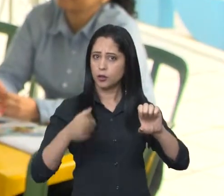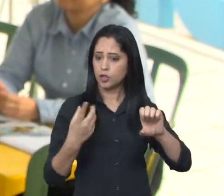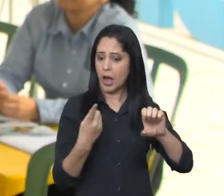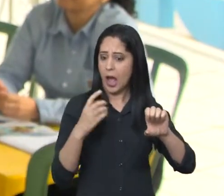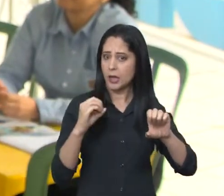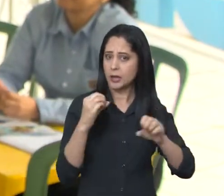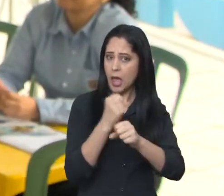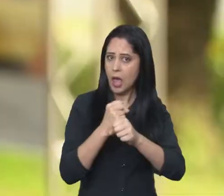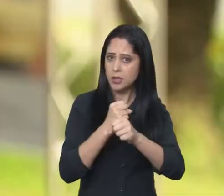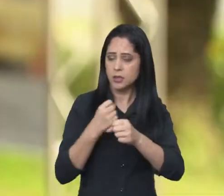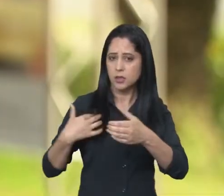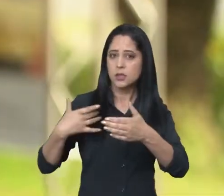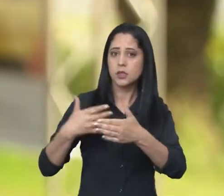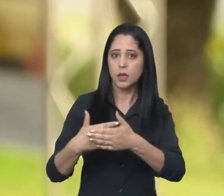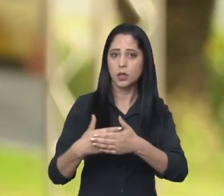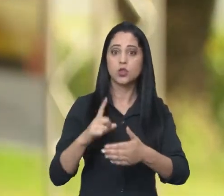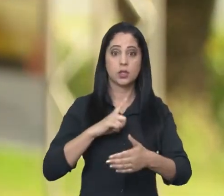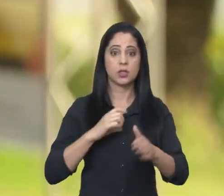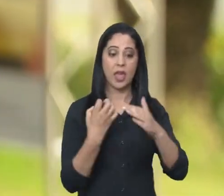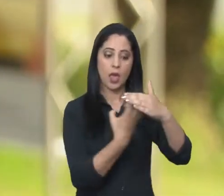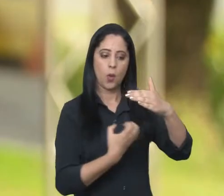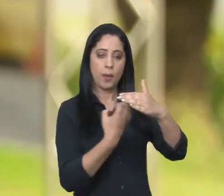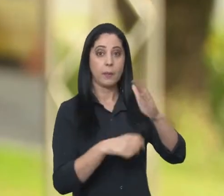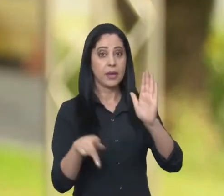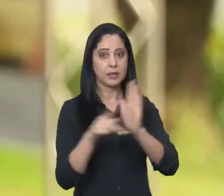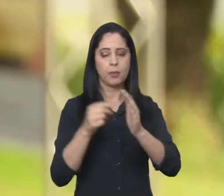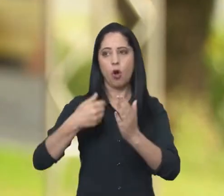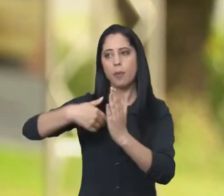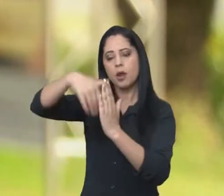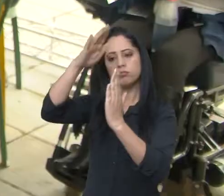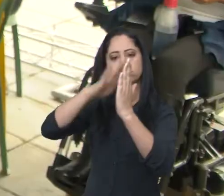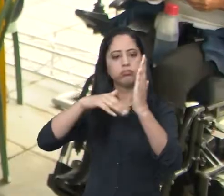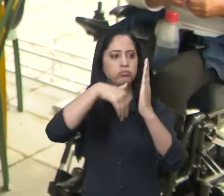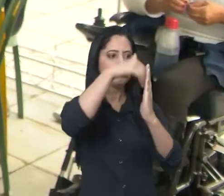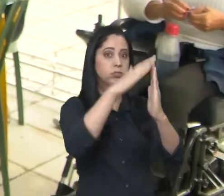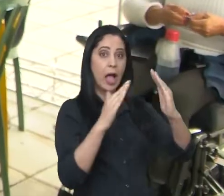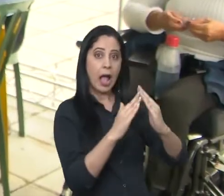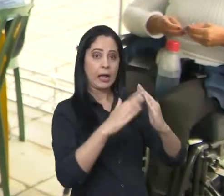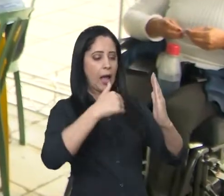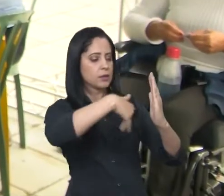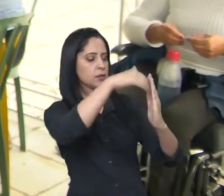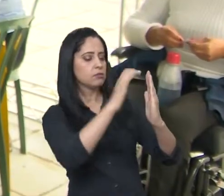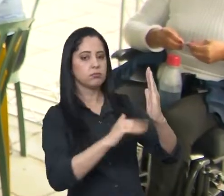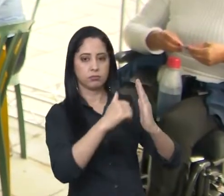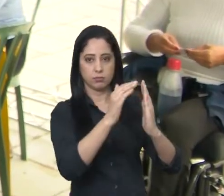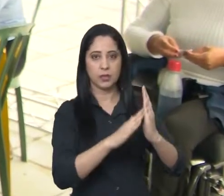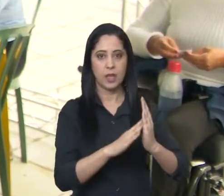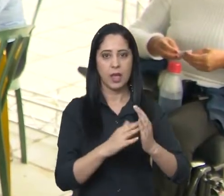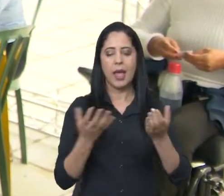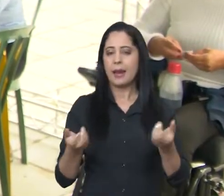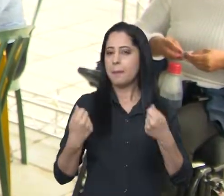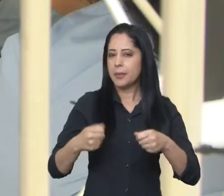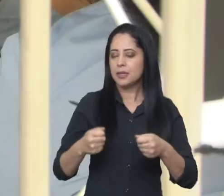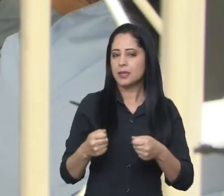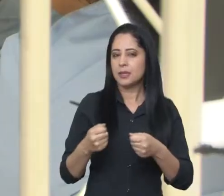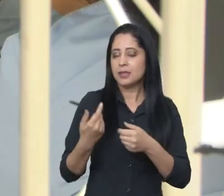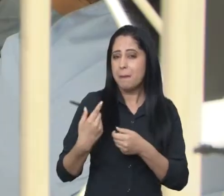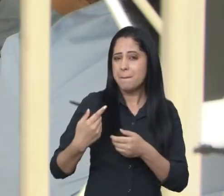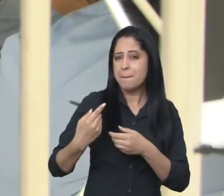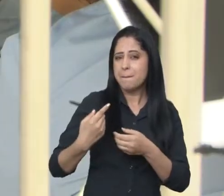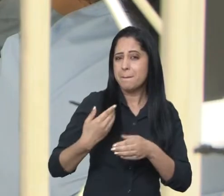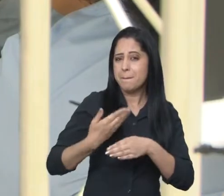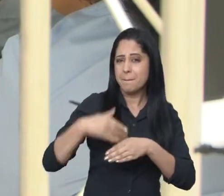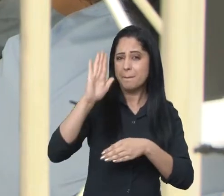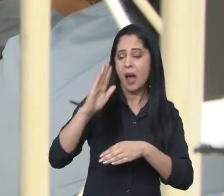Geraldo tem uma empresa que atua no ramo de pintura para a construção civil. Vendo a necessidade de conseguir mais clientes, ele